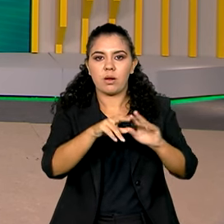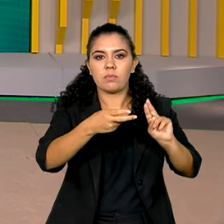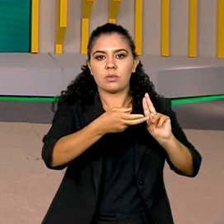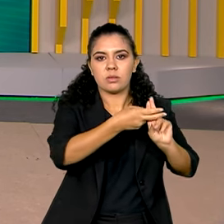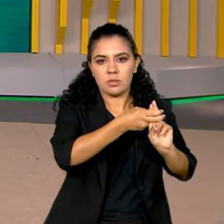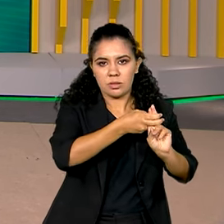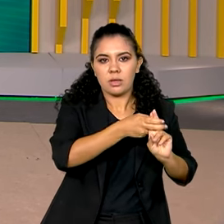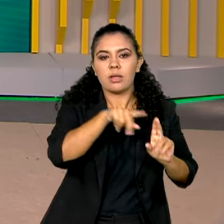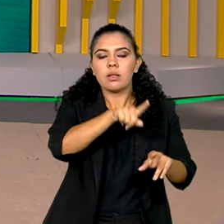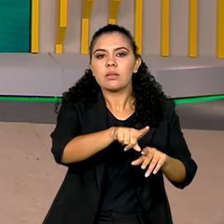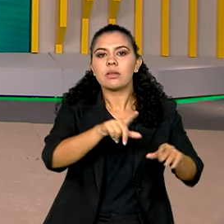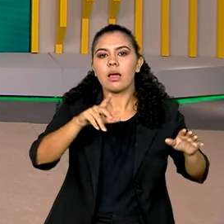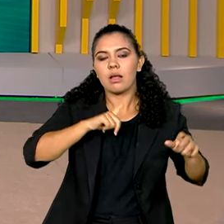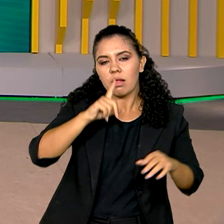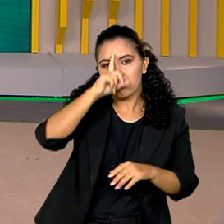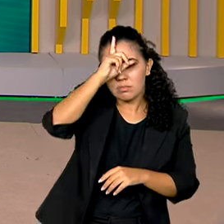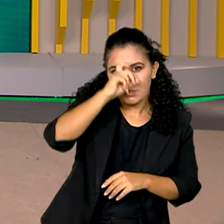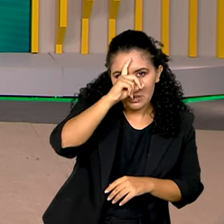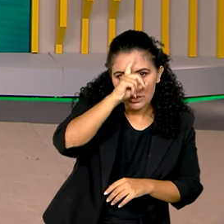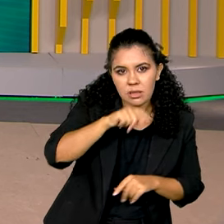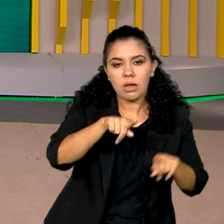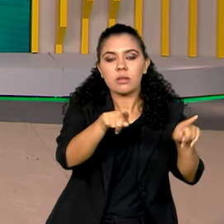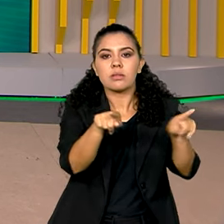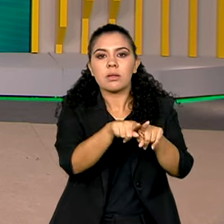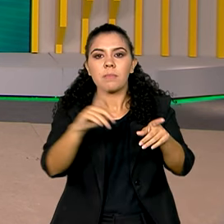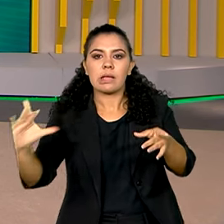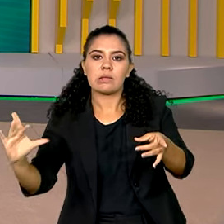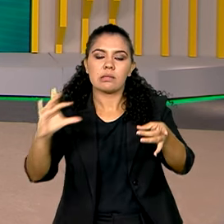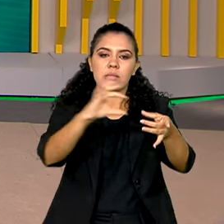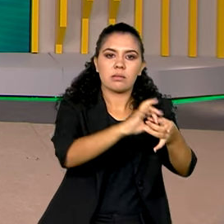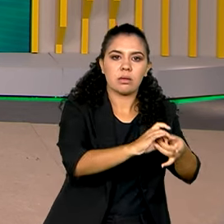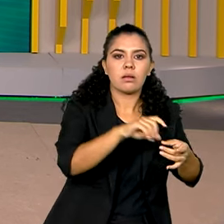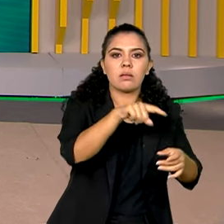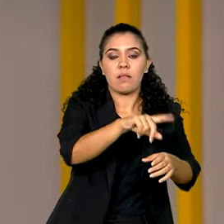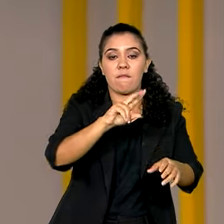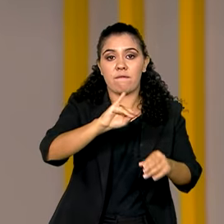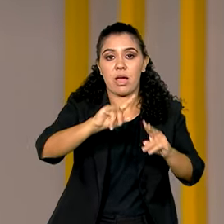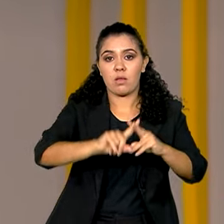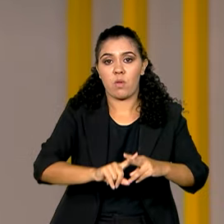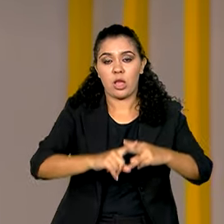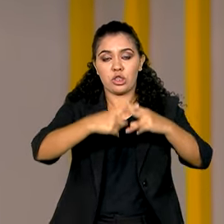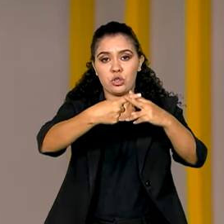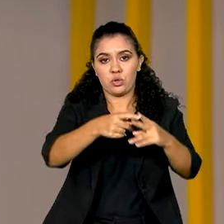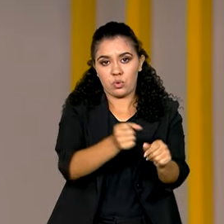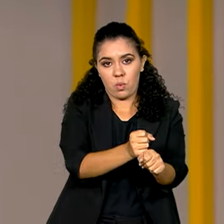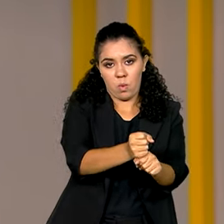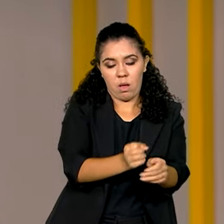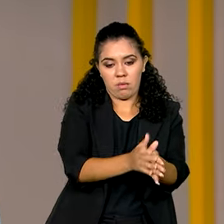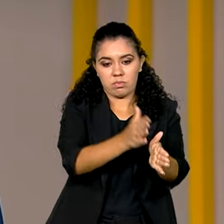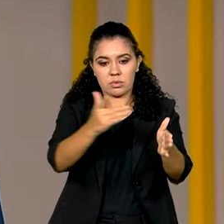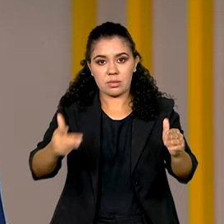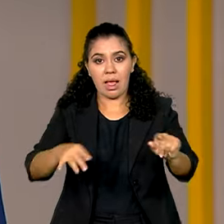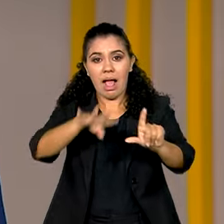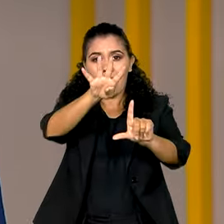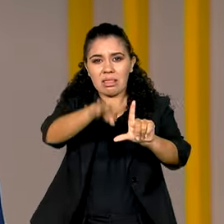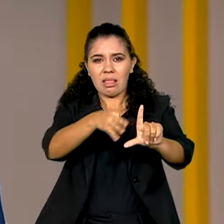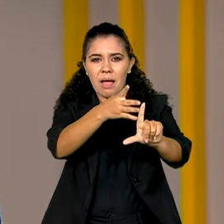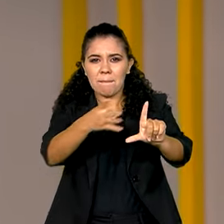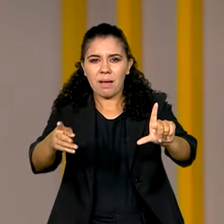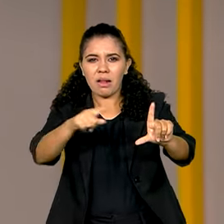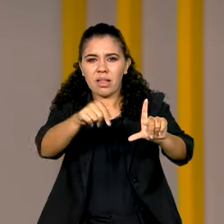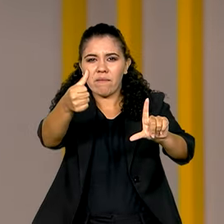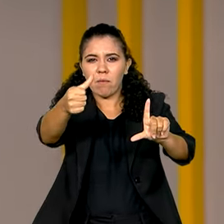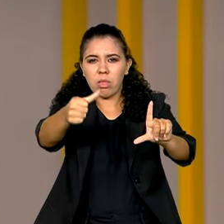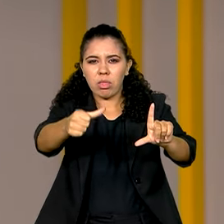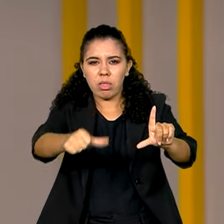Misericórdia e hospitais filantrópicos vai ter um reajuste anual. A tabela estava defasada e